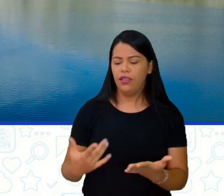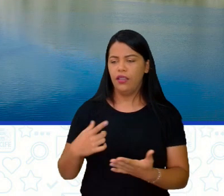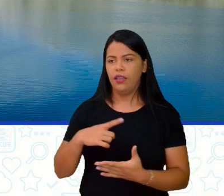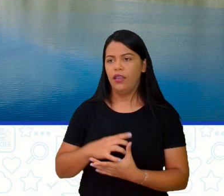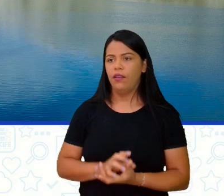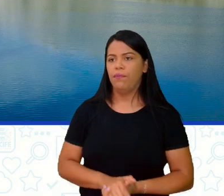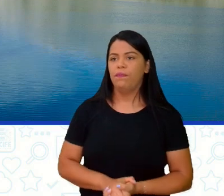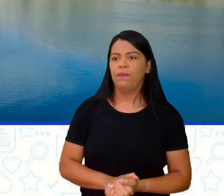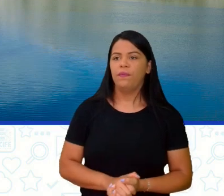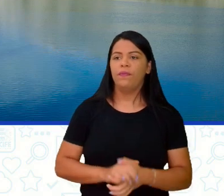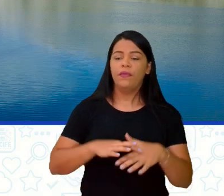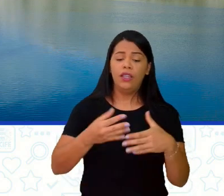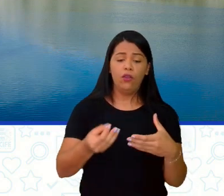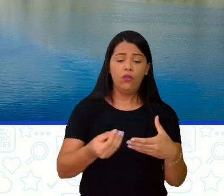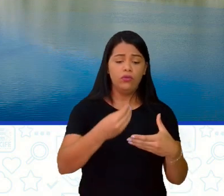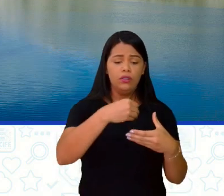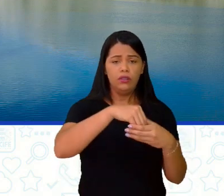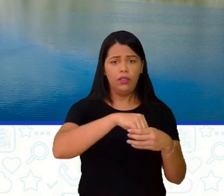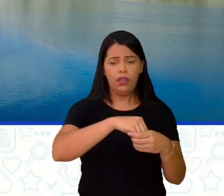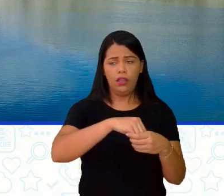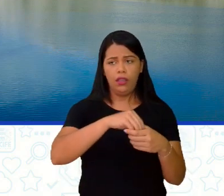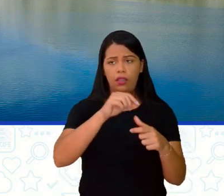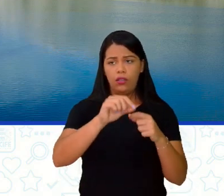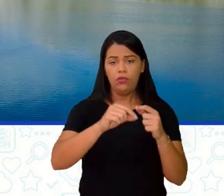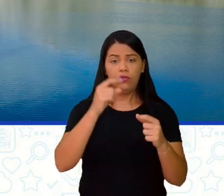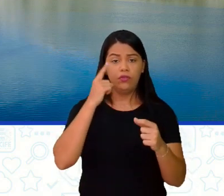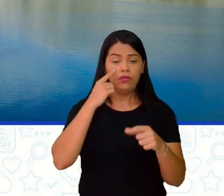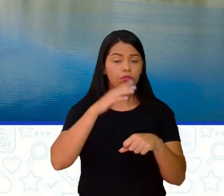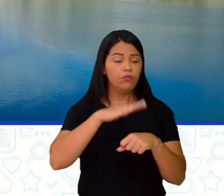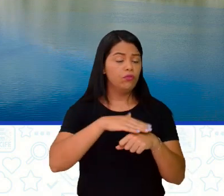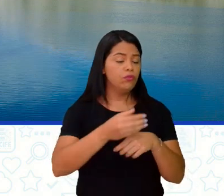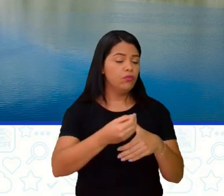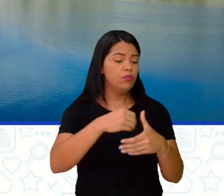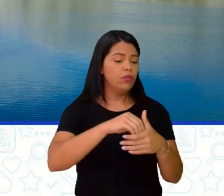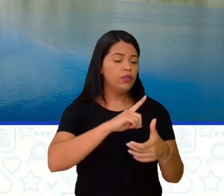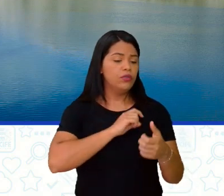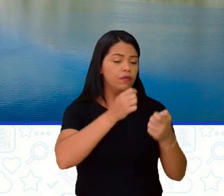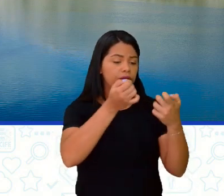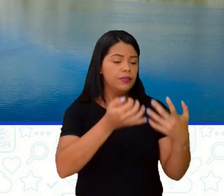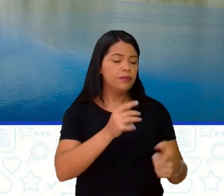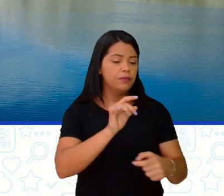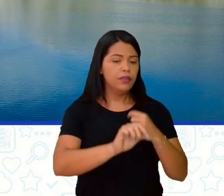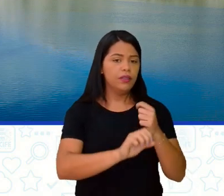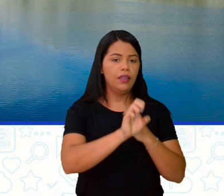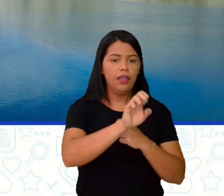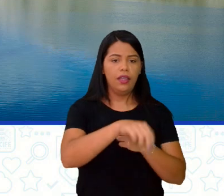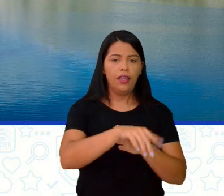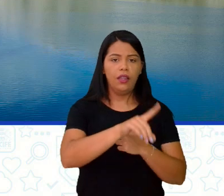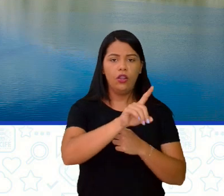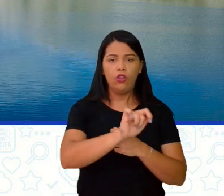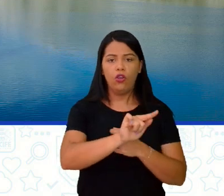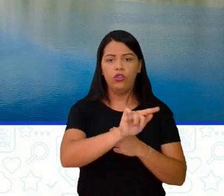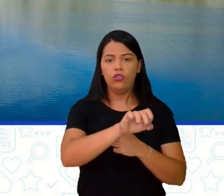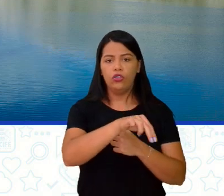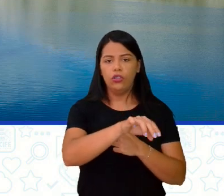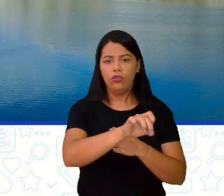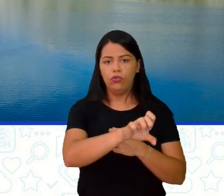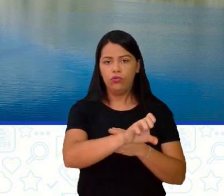agentes internos. Aquilo que a gente vai chamar de endógenos.